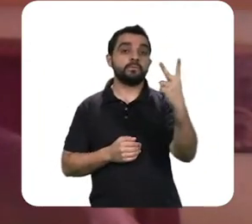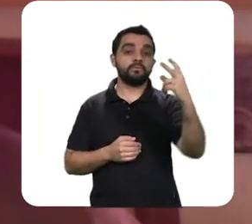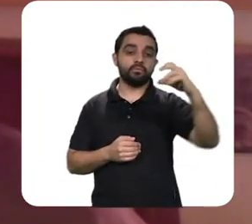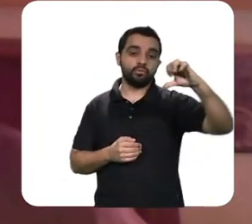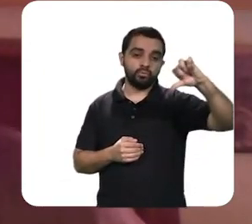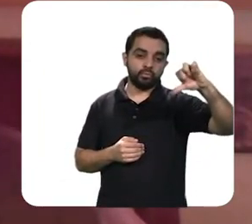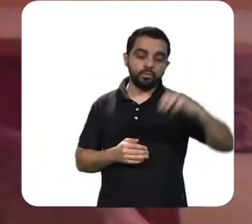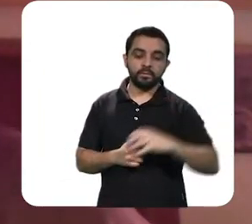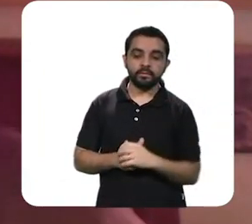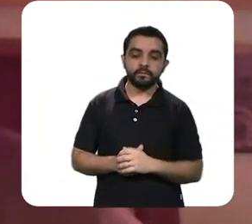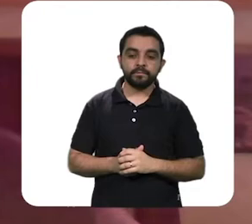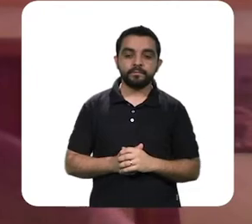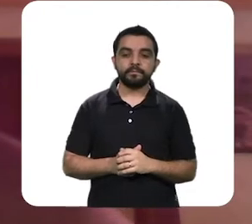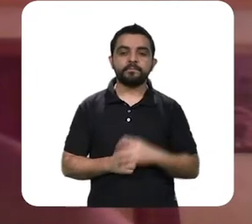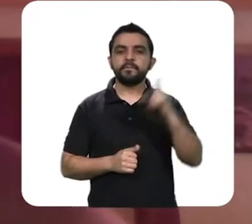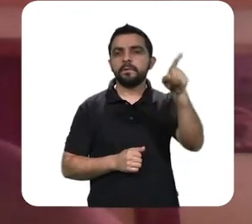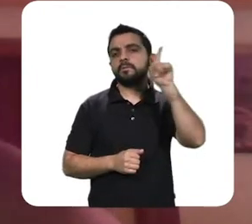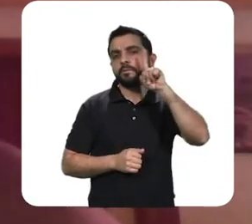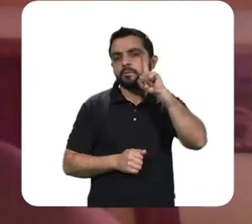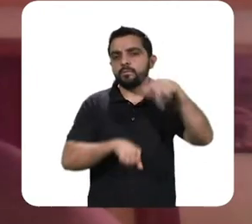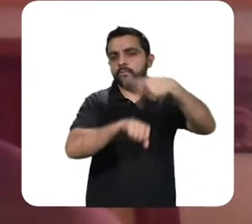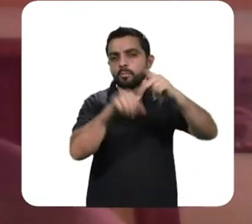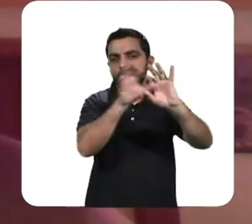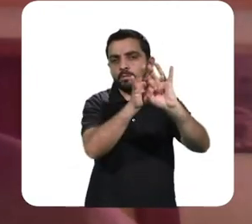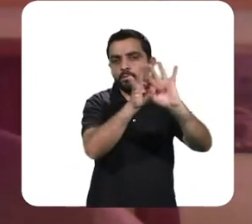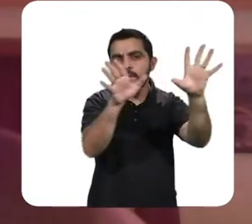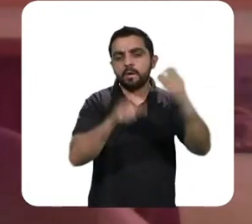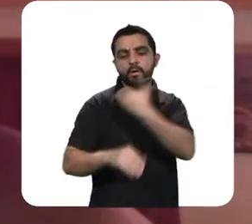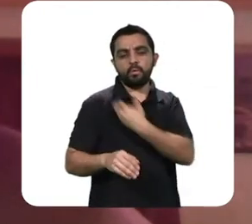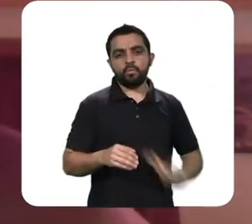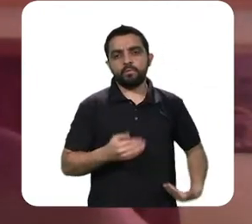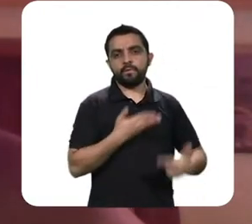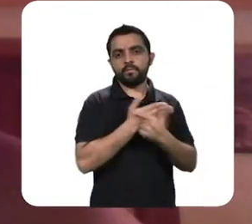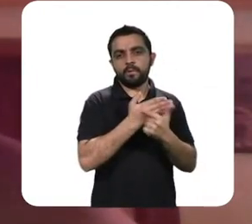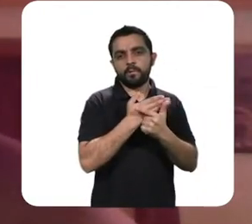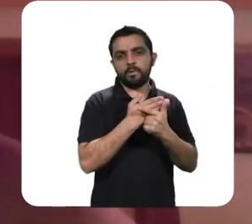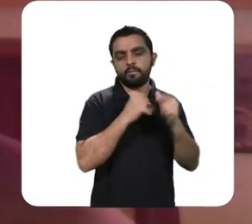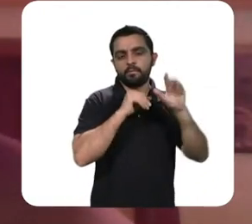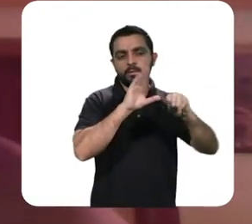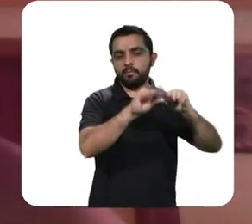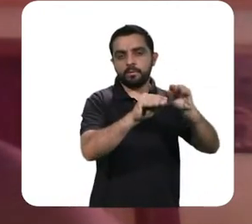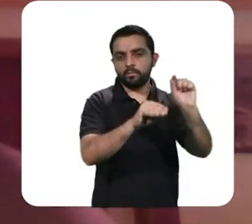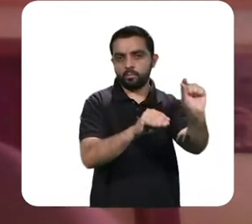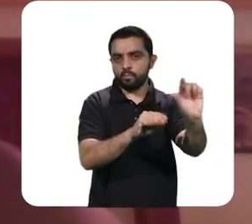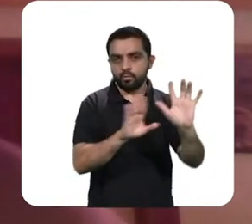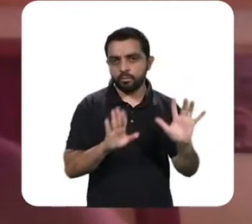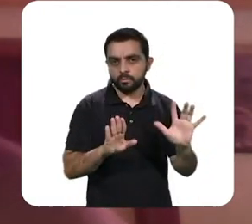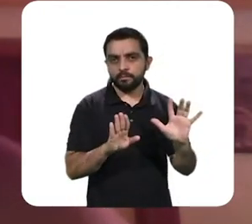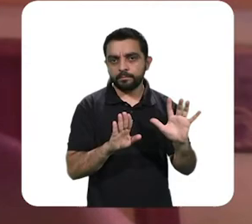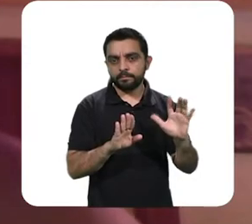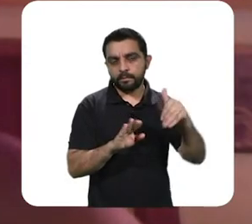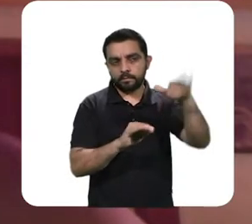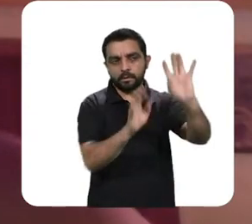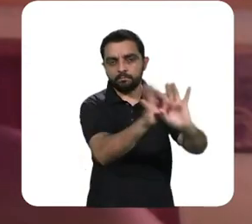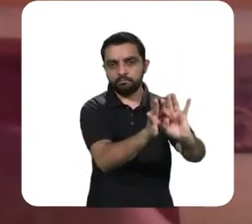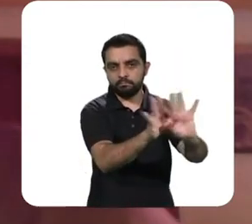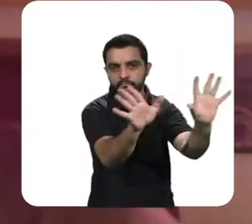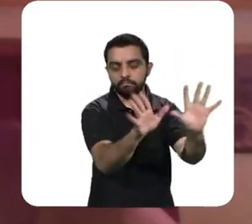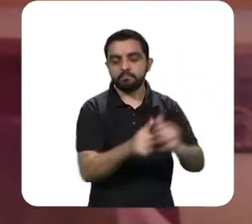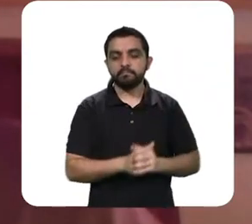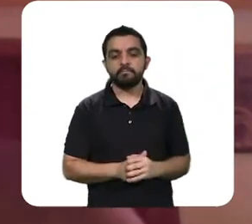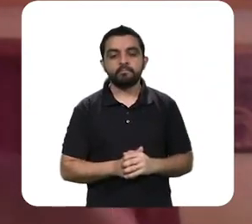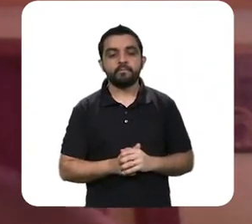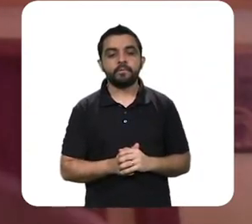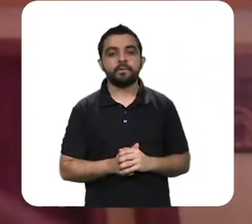Até então, os Estados Unidos são um país bastante liberal, com pouca interferência do Estado na economia, pouca regulação do